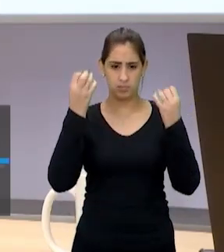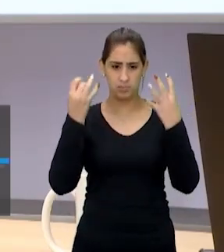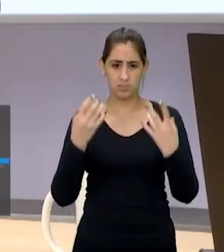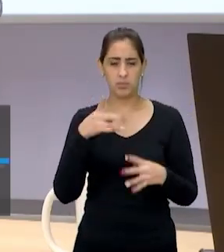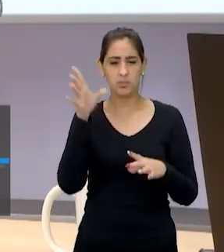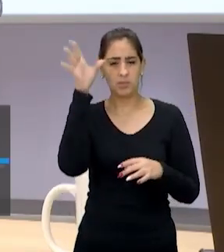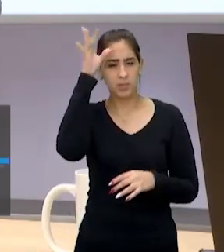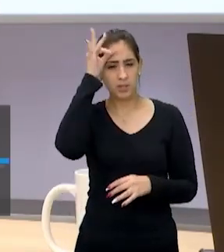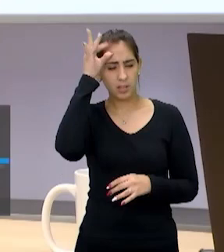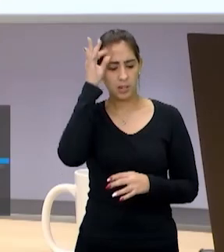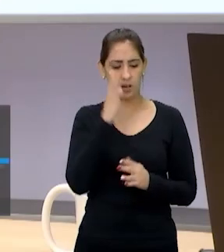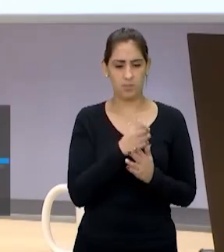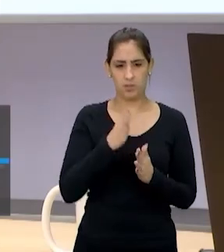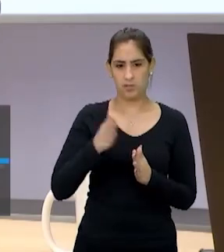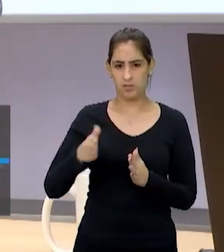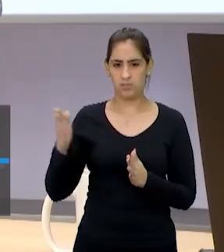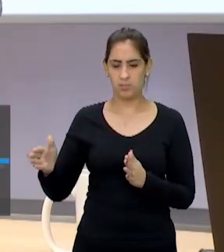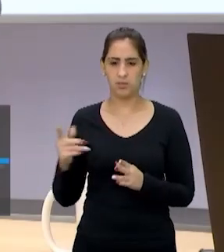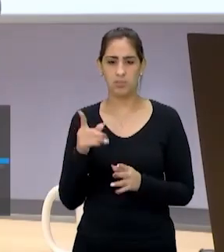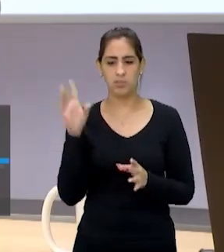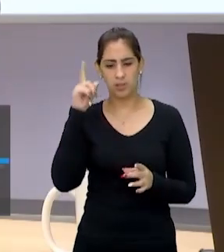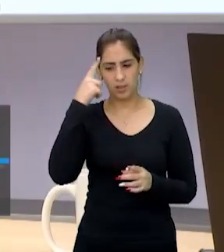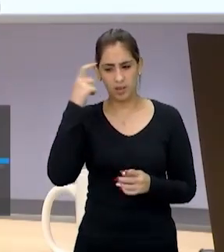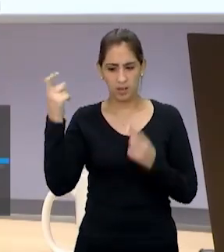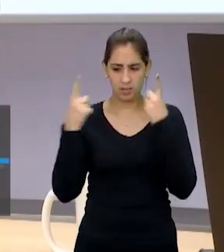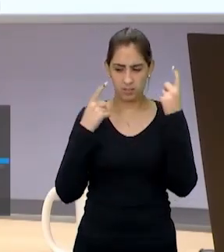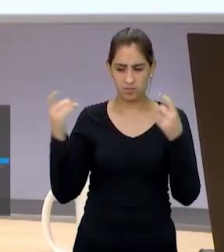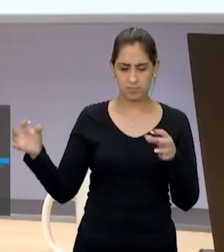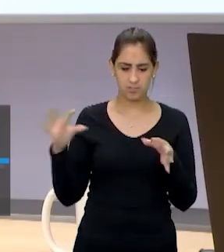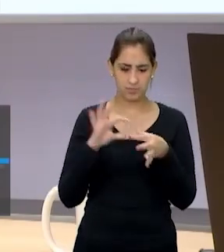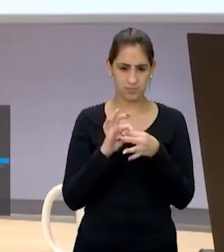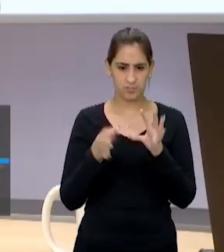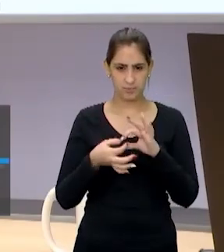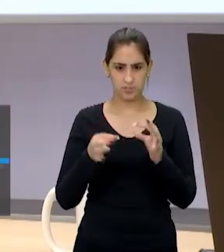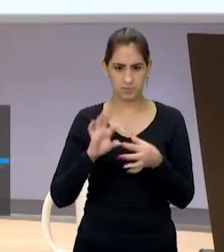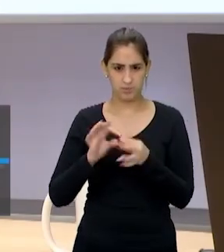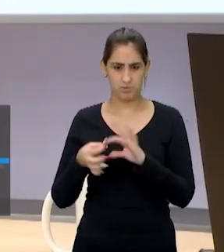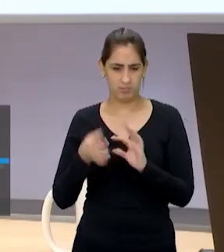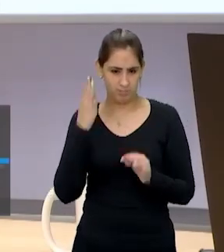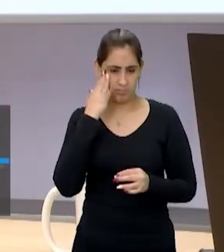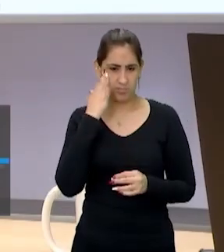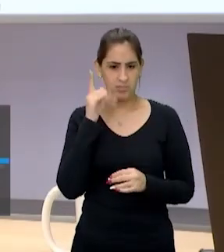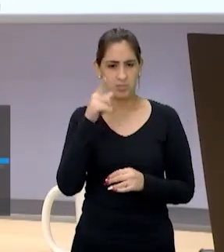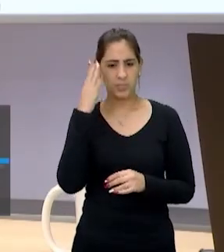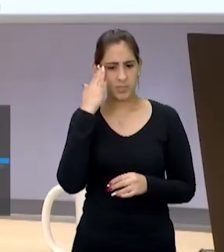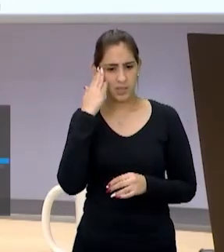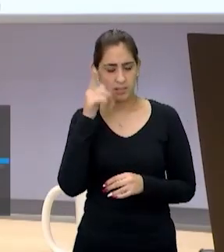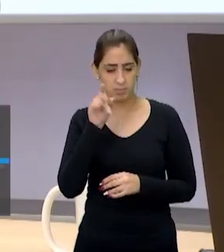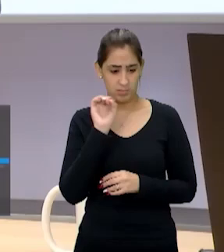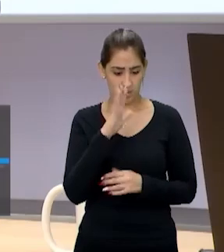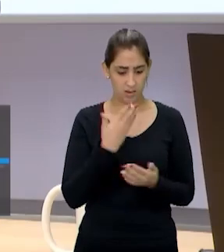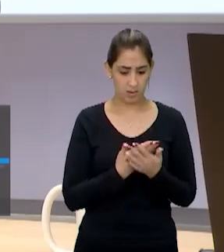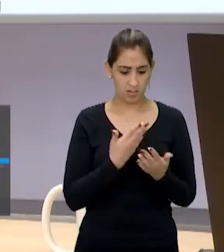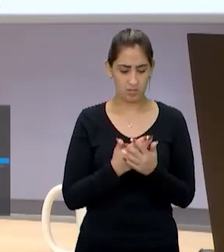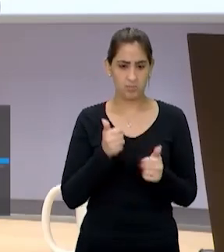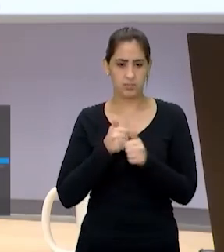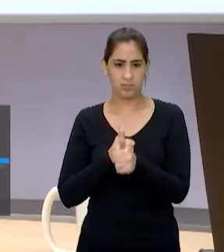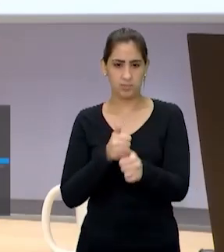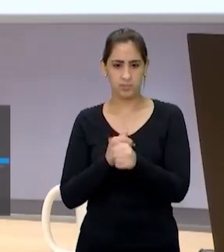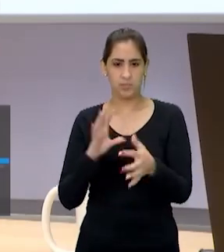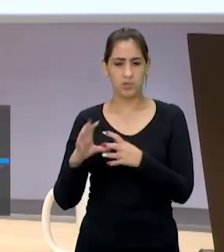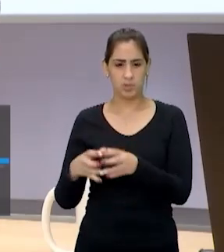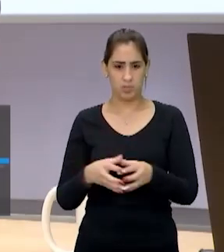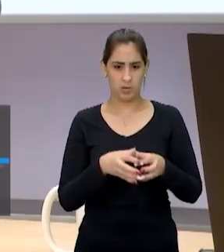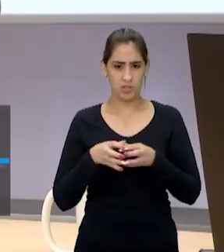sequencial por enquanto, que vai emendando uma ideia a outra. Se você sair dessa aula sabendo que coesão sequencial, o conectivo,